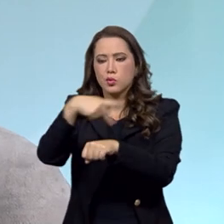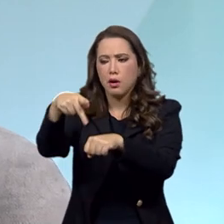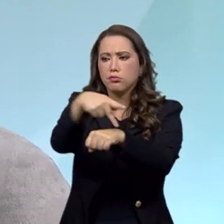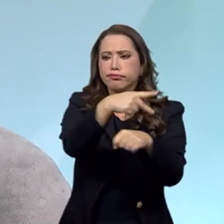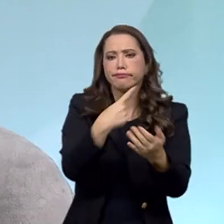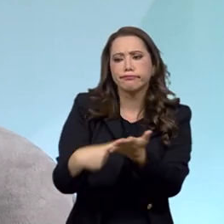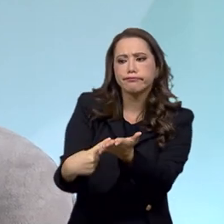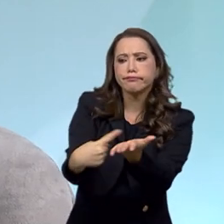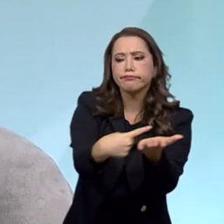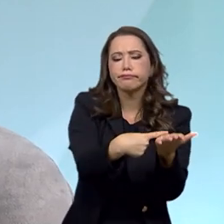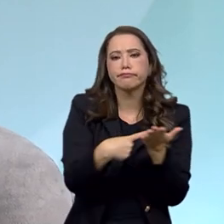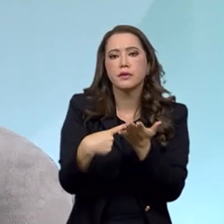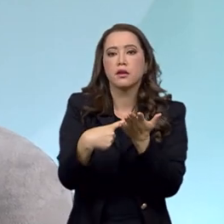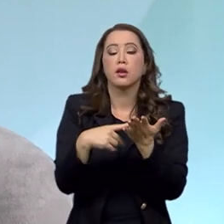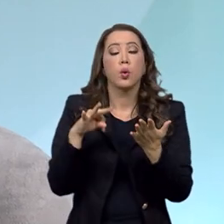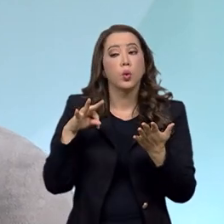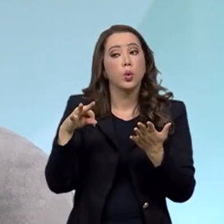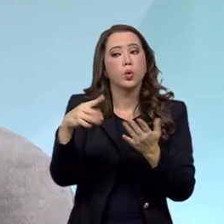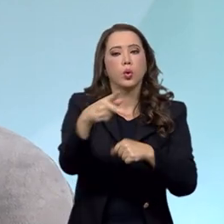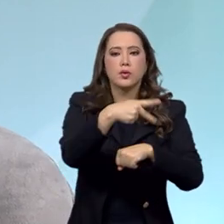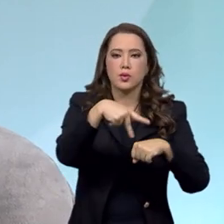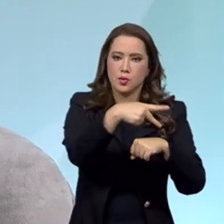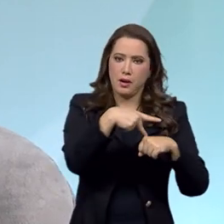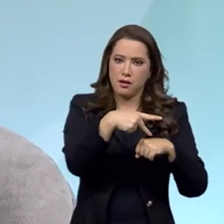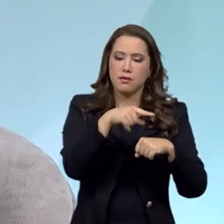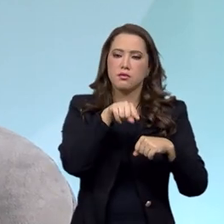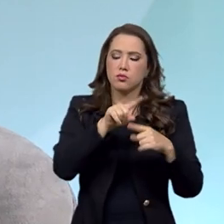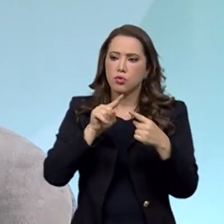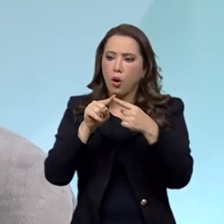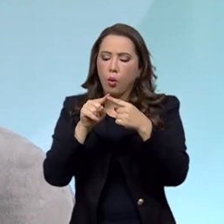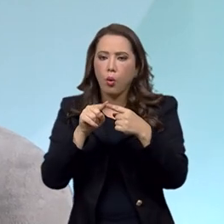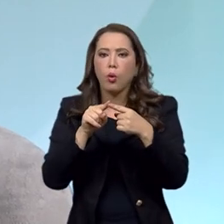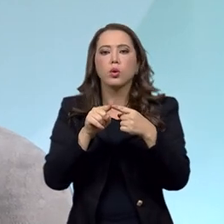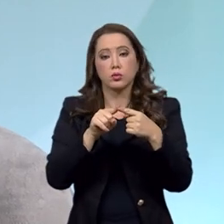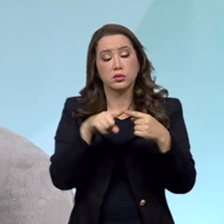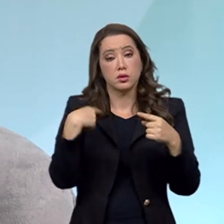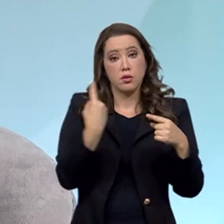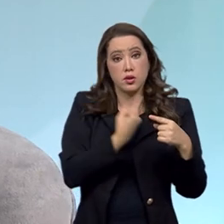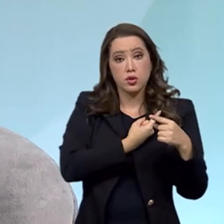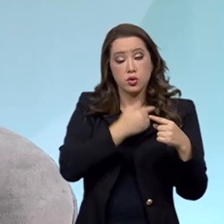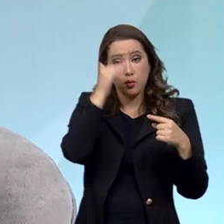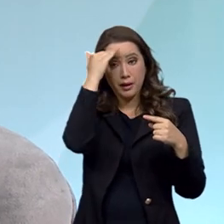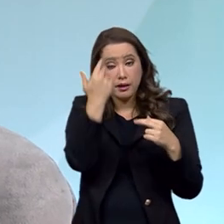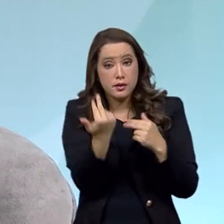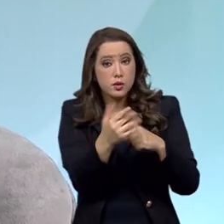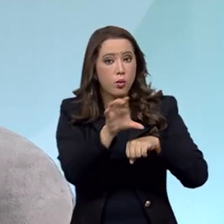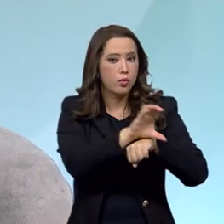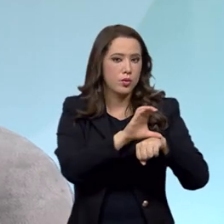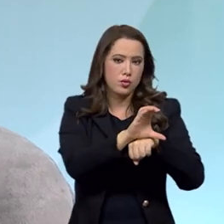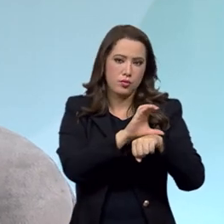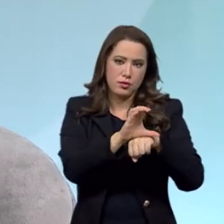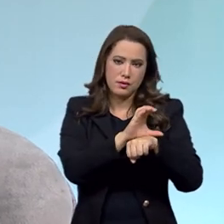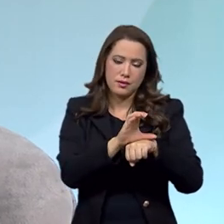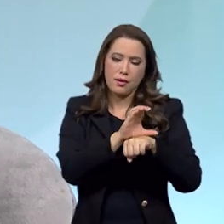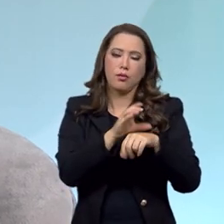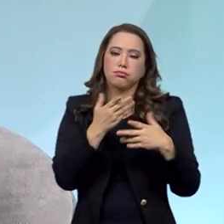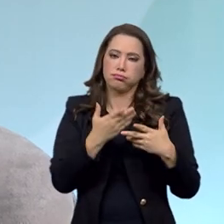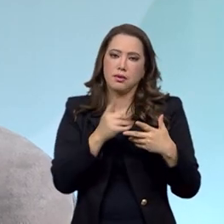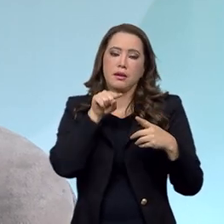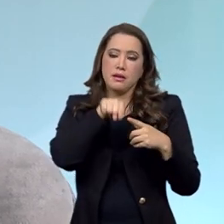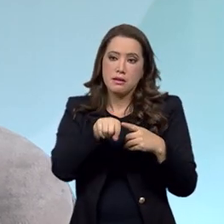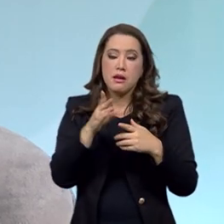todas as ações que são feitas daí para frente, como ela paralisa toda e qualquer ação que vai em sentido